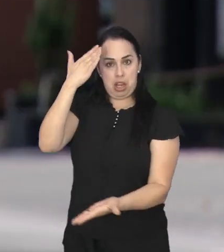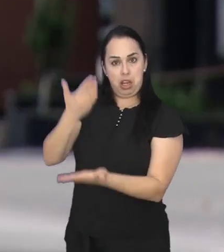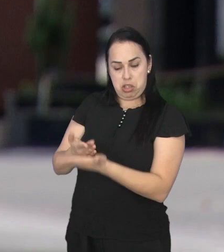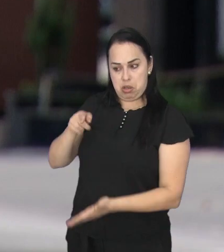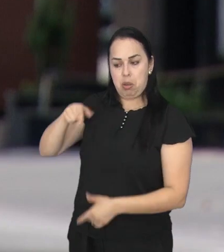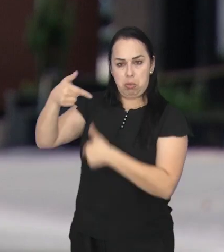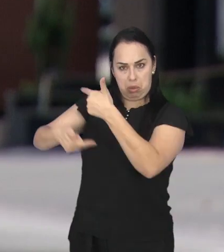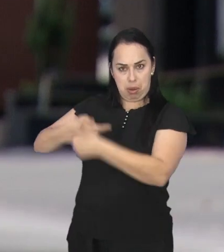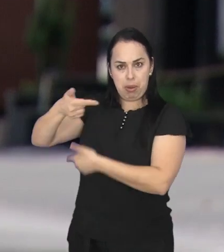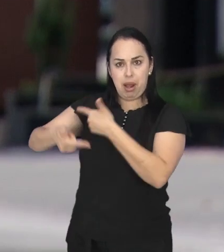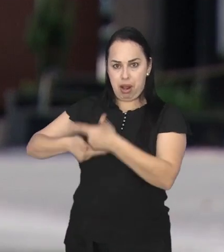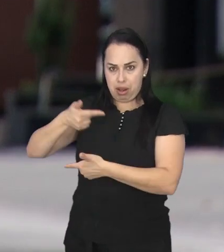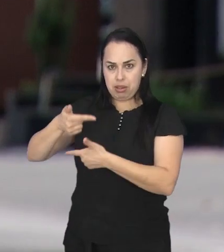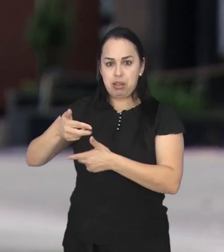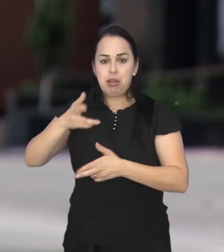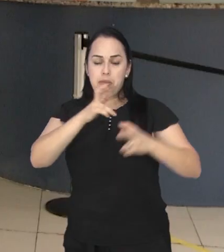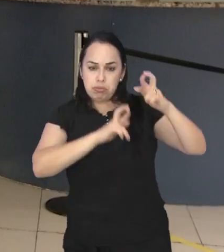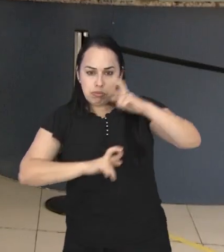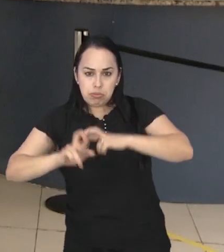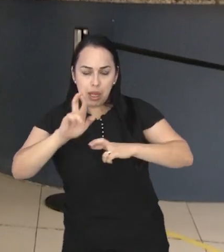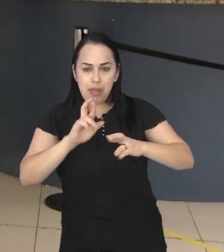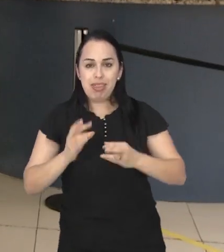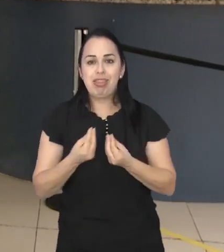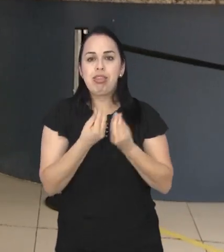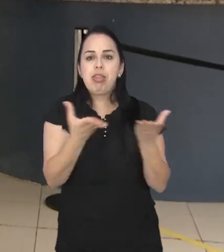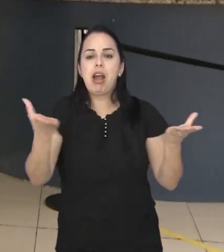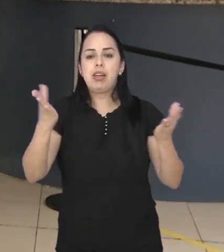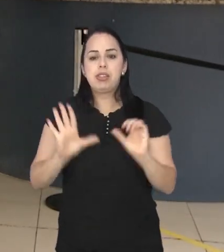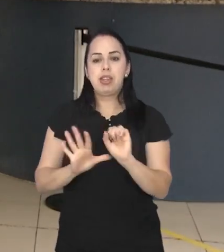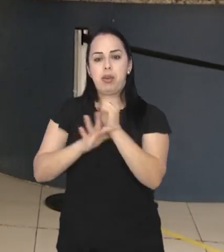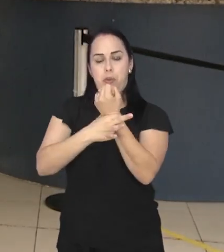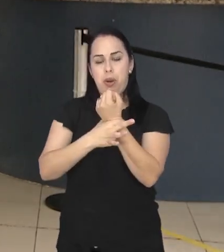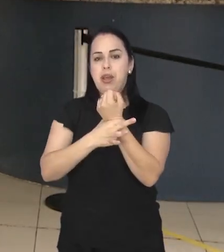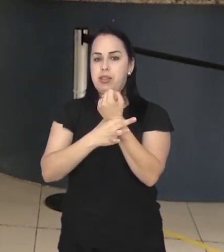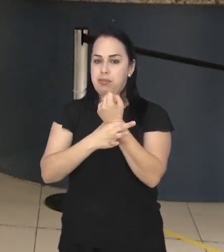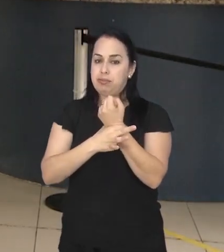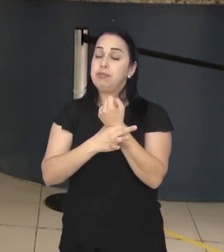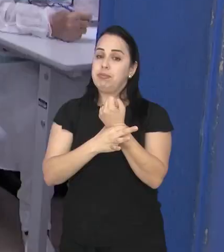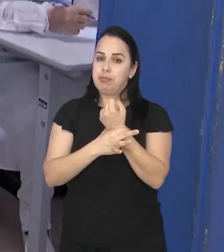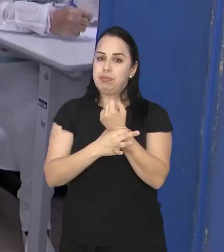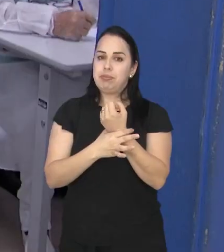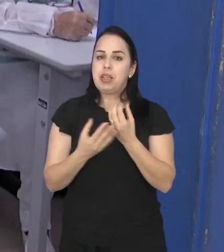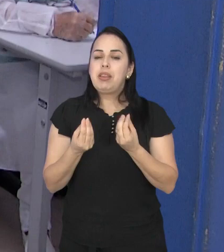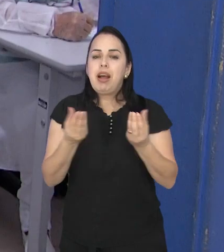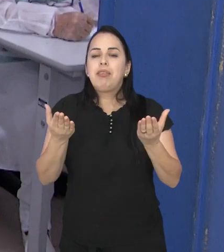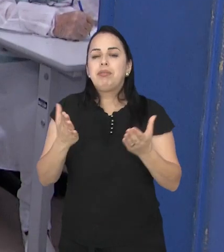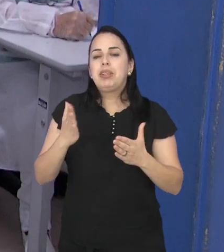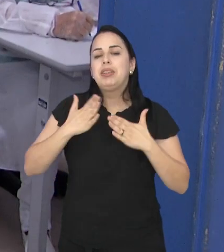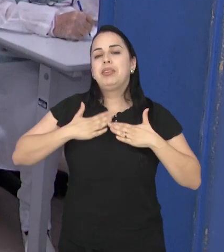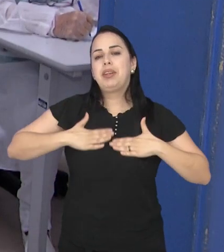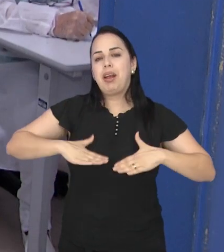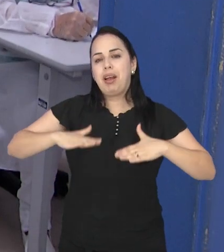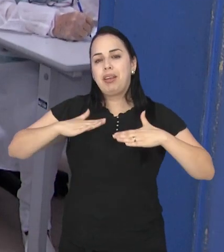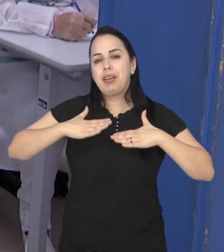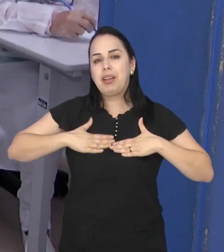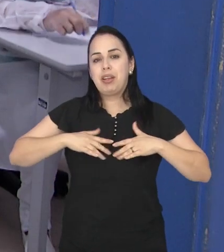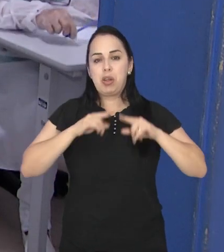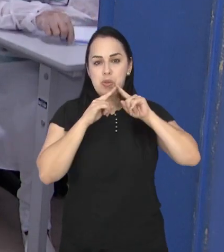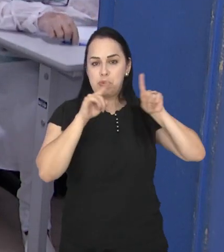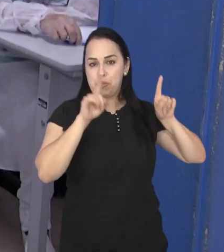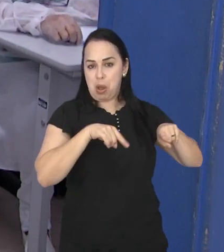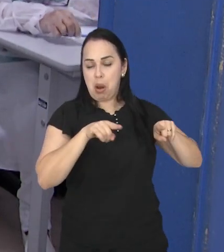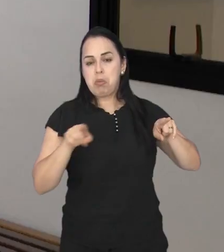patrulhamento nas unidades de saúde, além de dar mais segurança aos munícipes, também leva mais tranquilidade aos